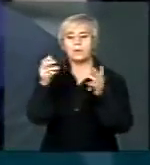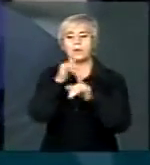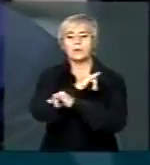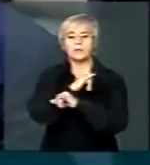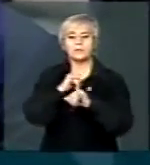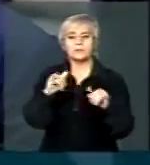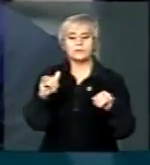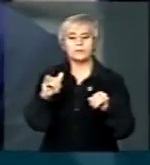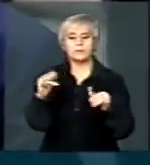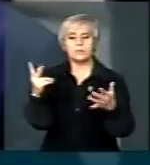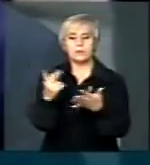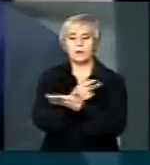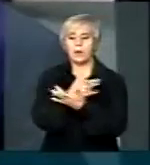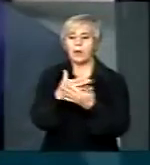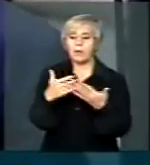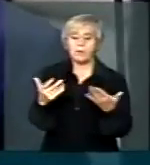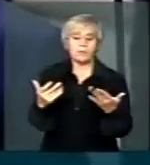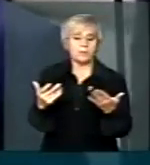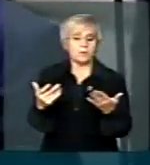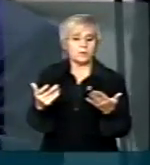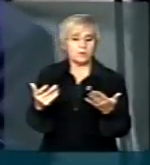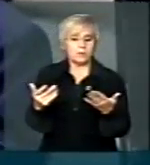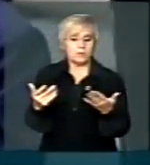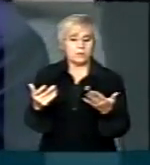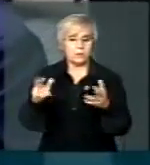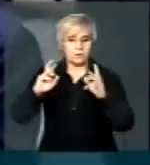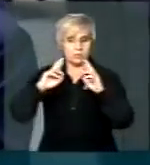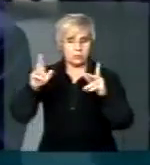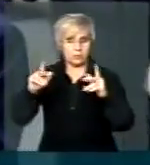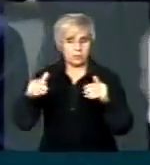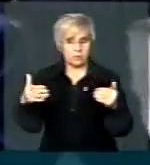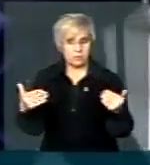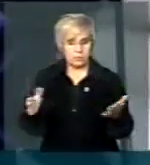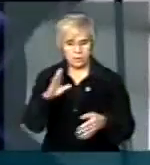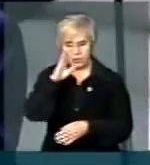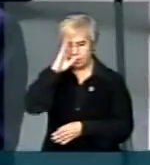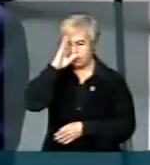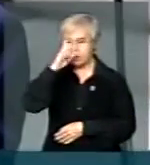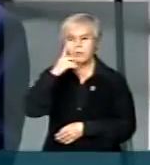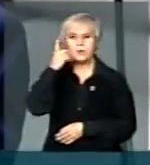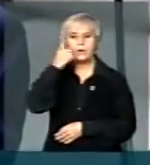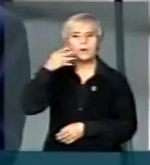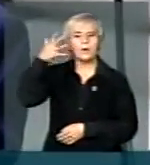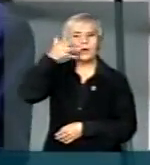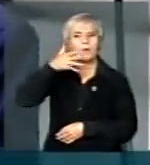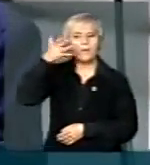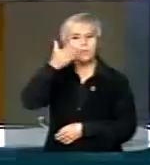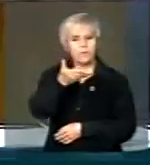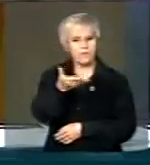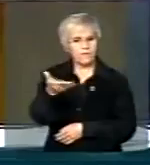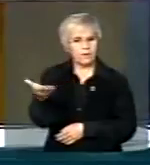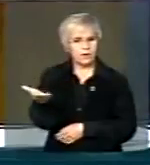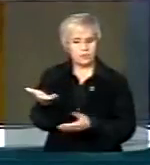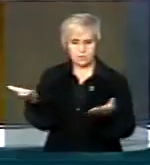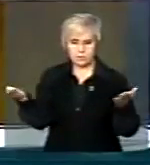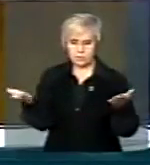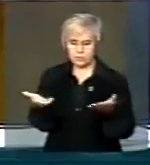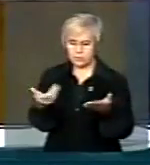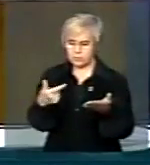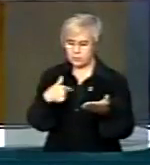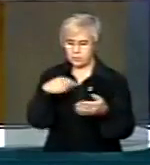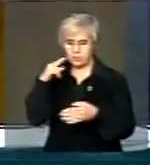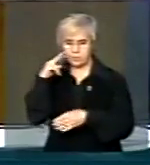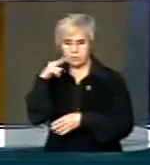fatos pretéritos. Ora, a prioridade é a fala do parlamentar. Agora, eu vim a esta